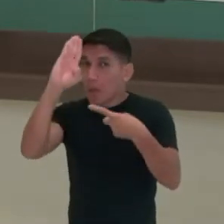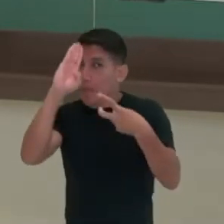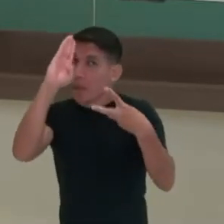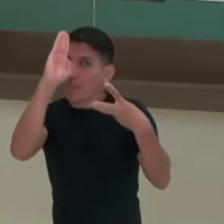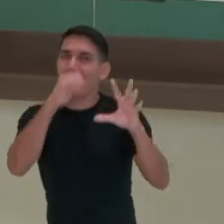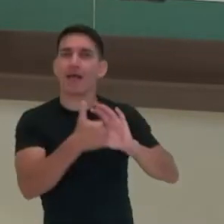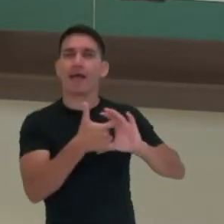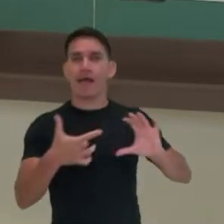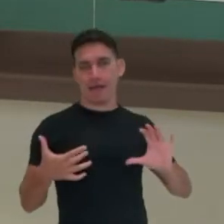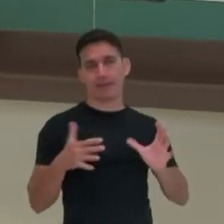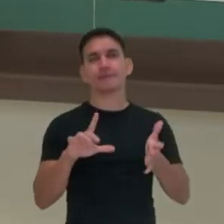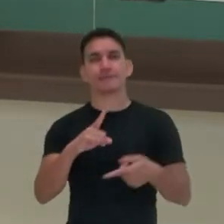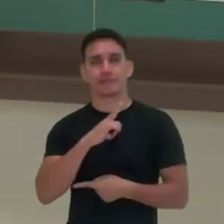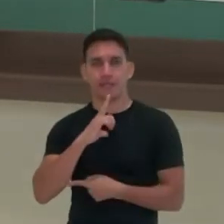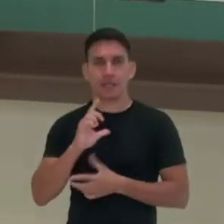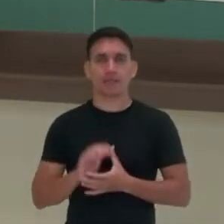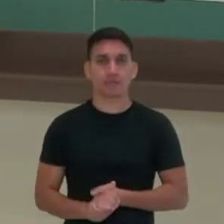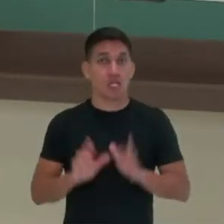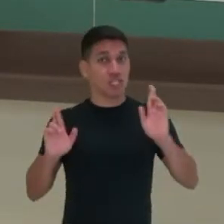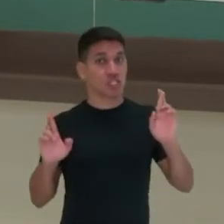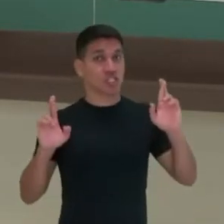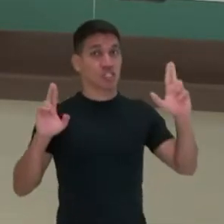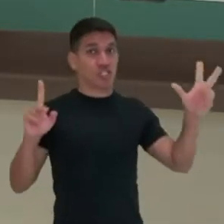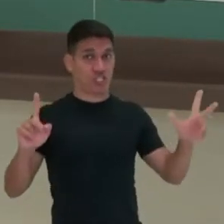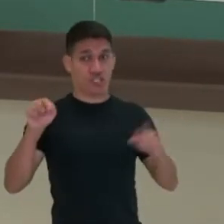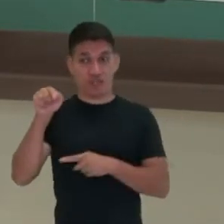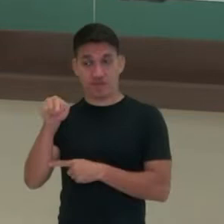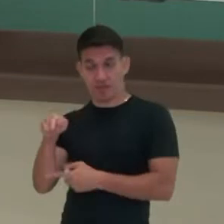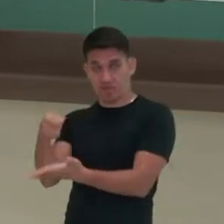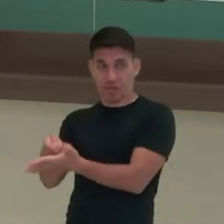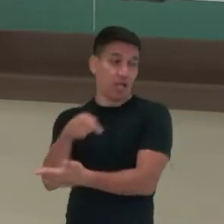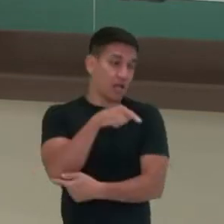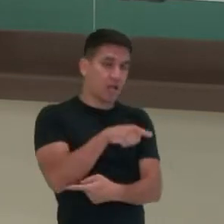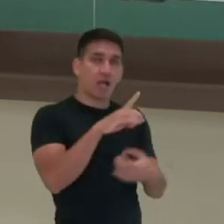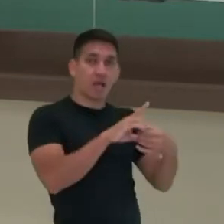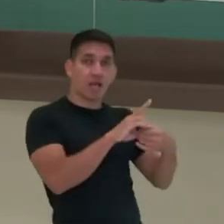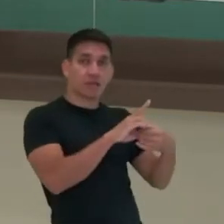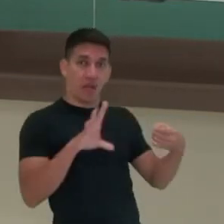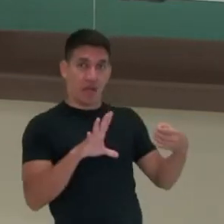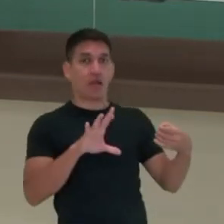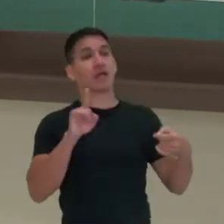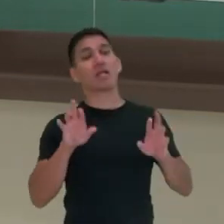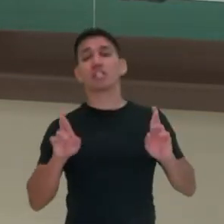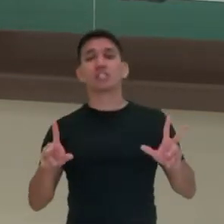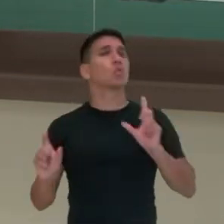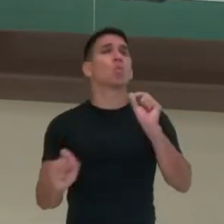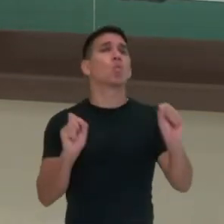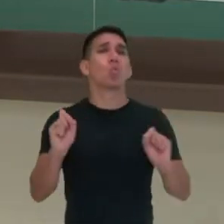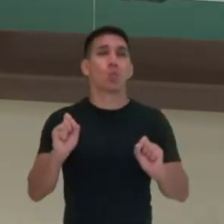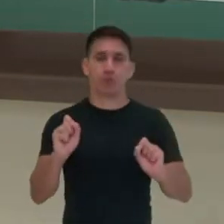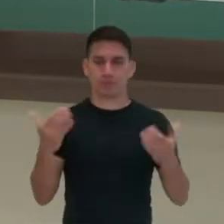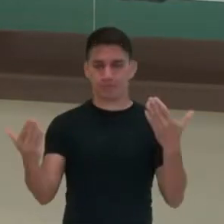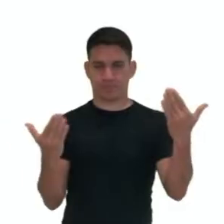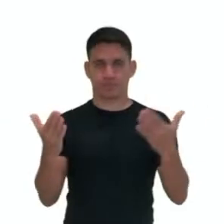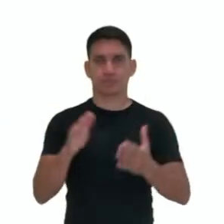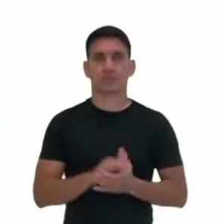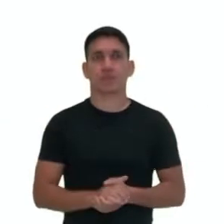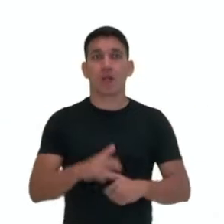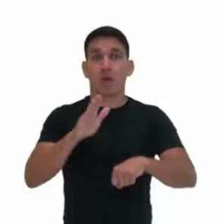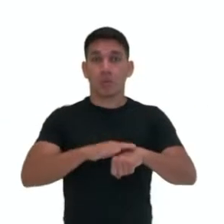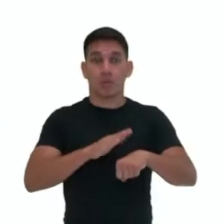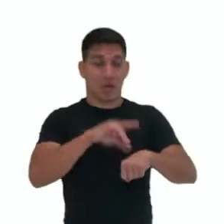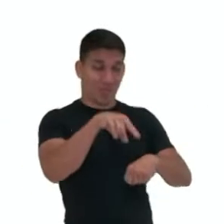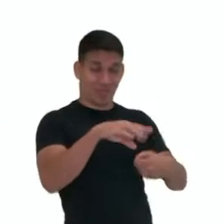características. Diferenciando democracia e totalitarismo temos o seguinte, enquanto nas